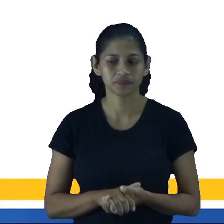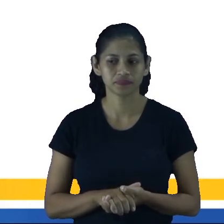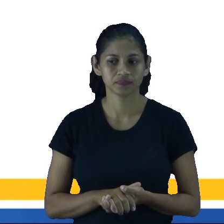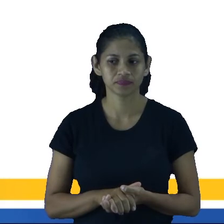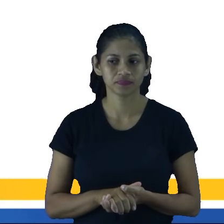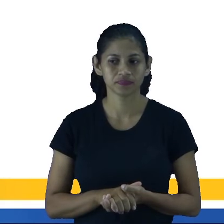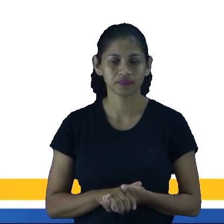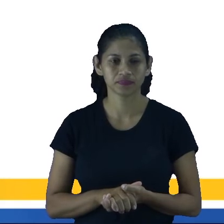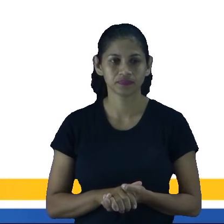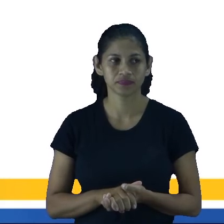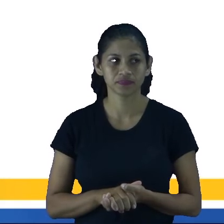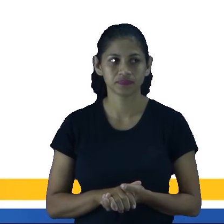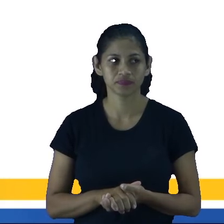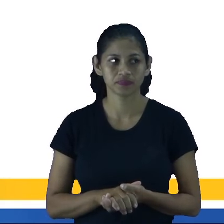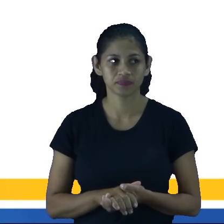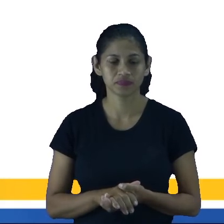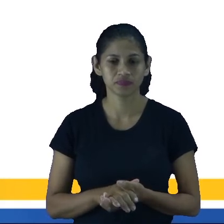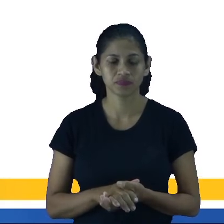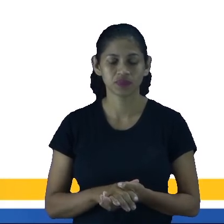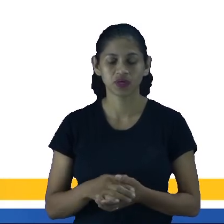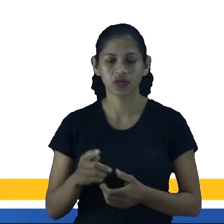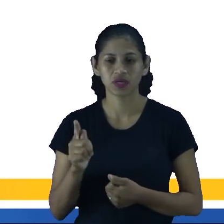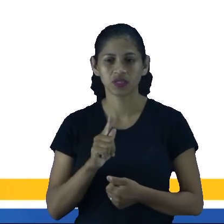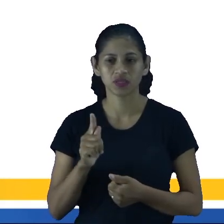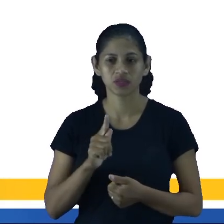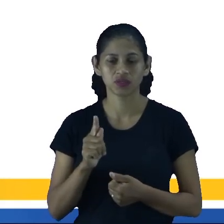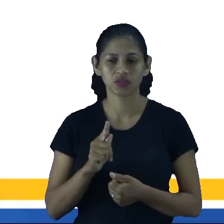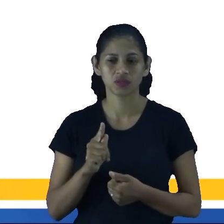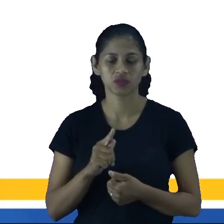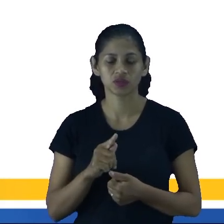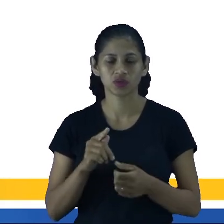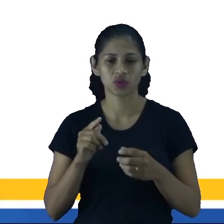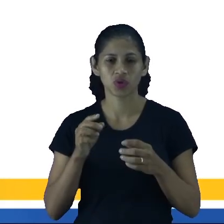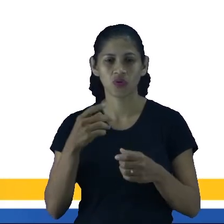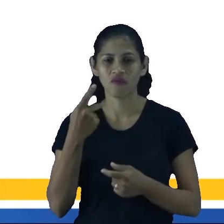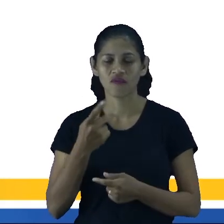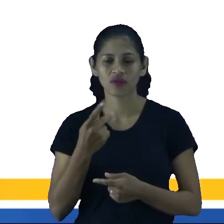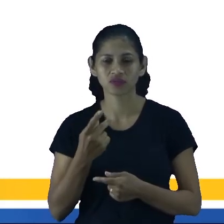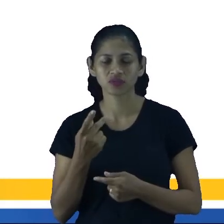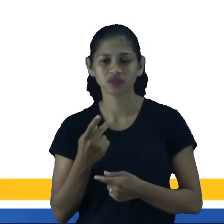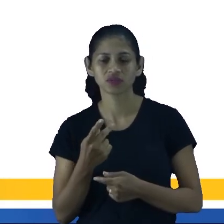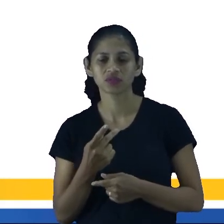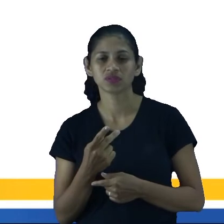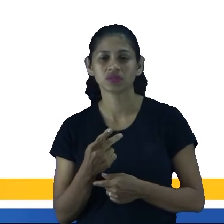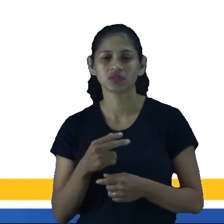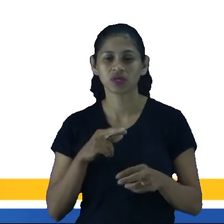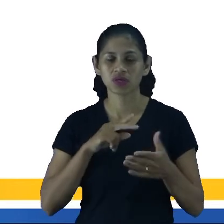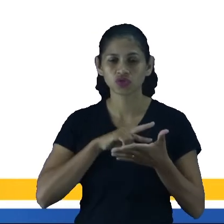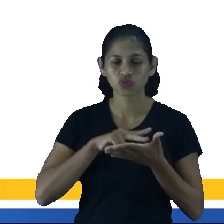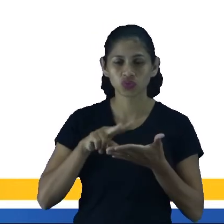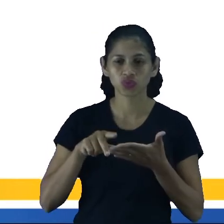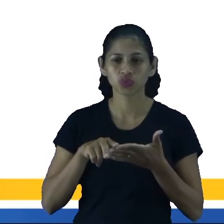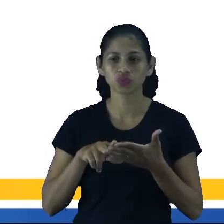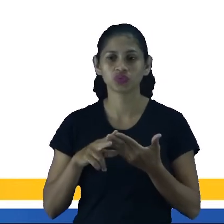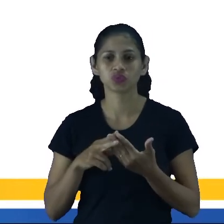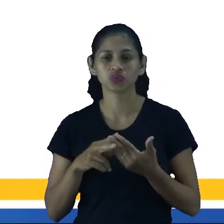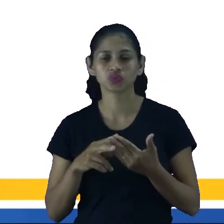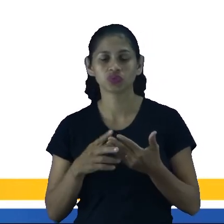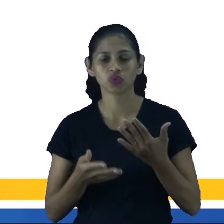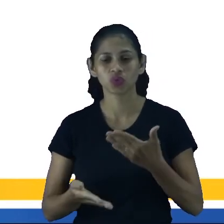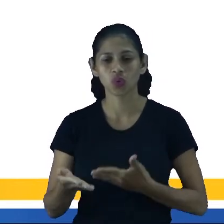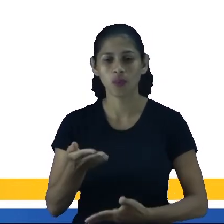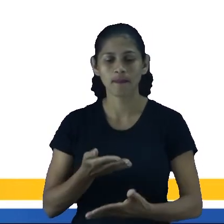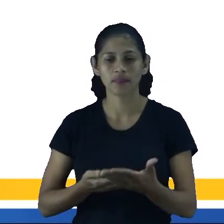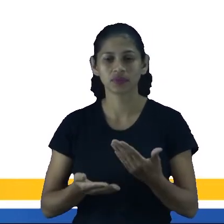Que é não citar as coisas que compartilhamos. Não usar buenas imagens, né? Então, geralmente, as pessoas não usam